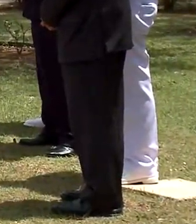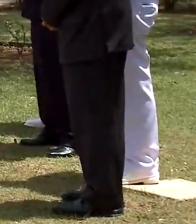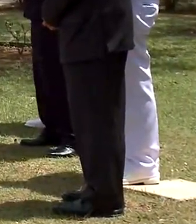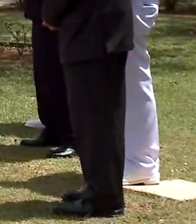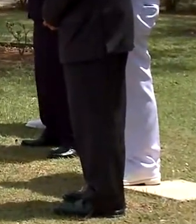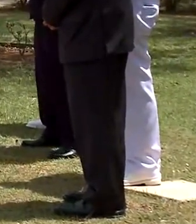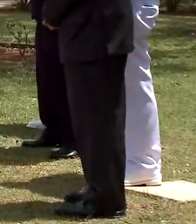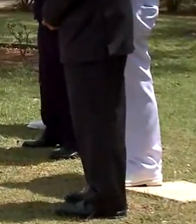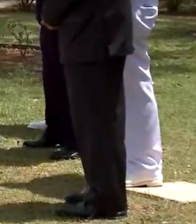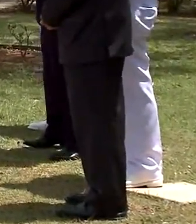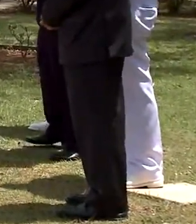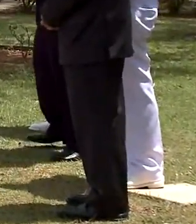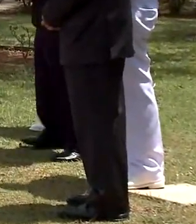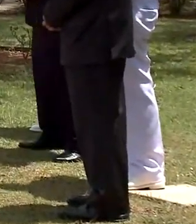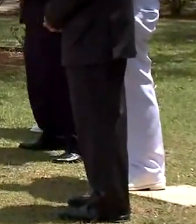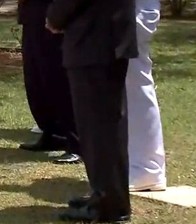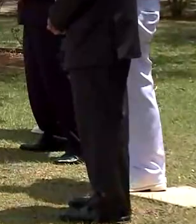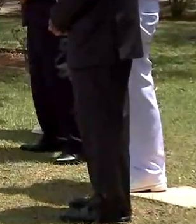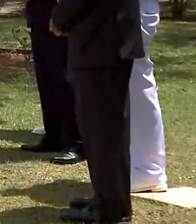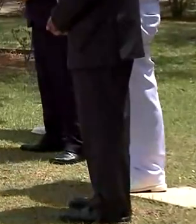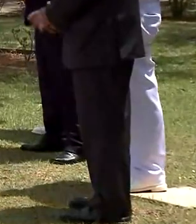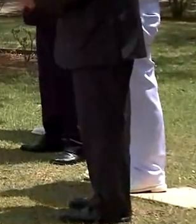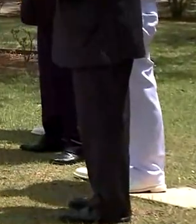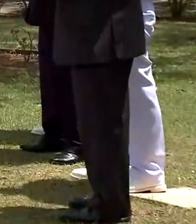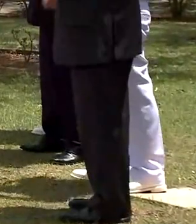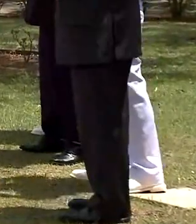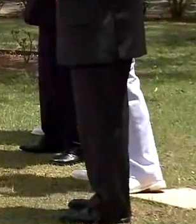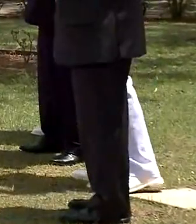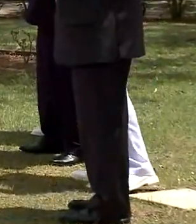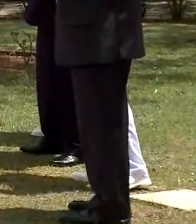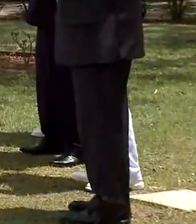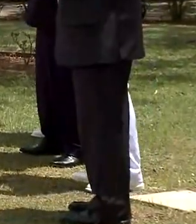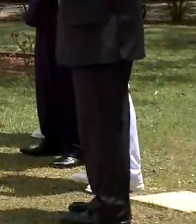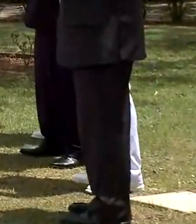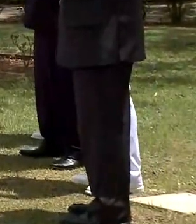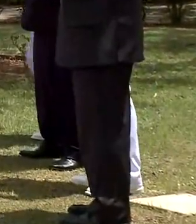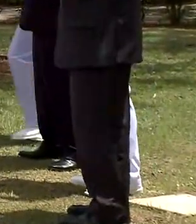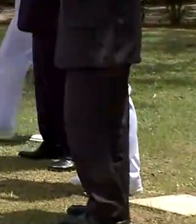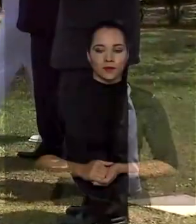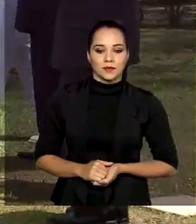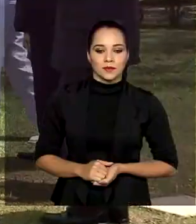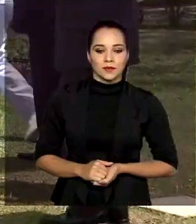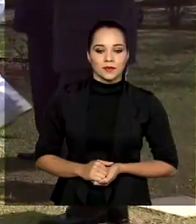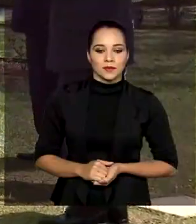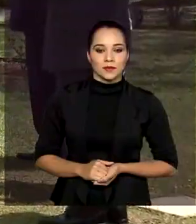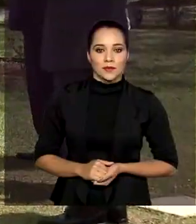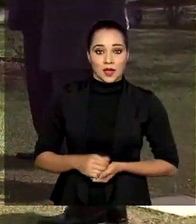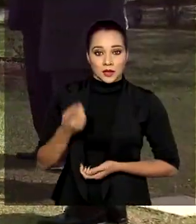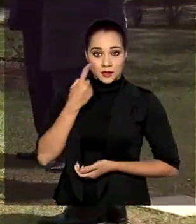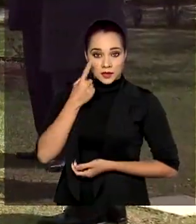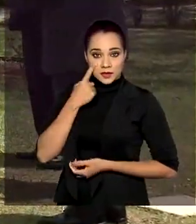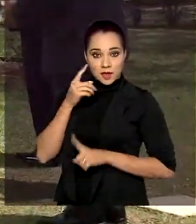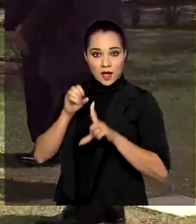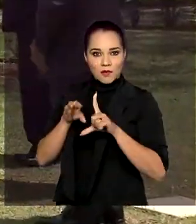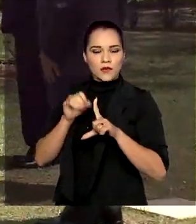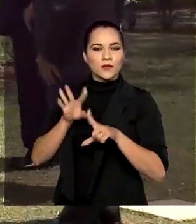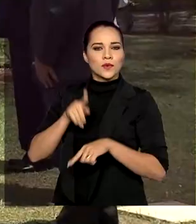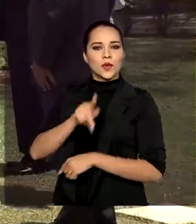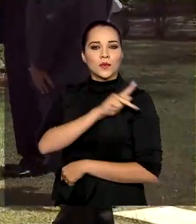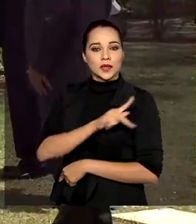Você acompanha imagens ao vivo, direto de Iperó, no interior do estado de São Paulo. O presidente Jair Bolsonaro